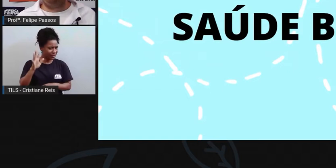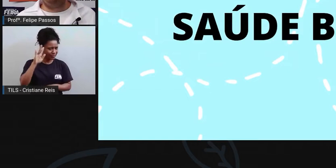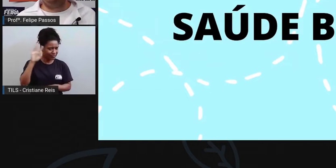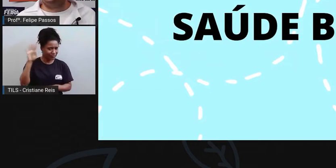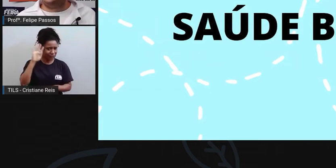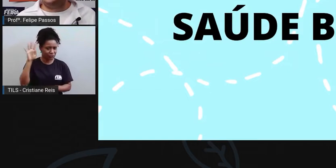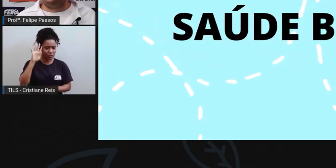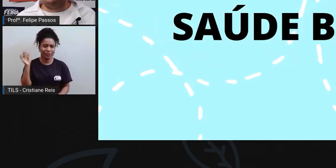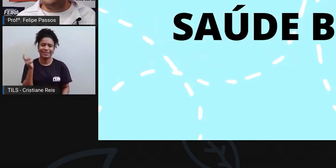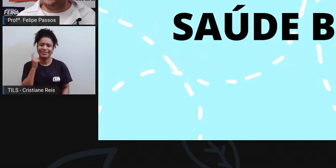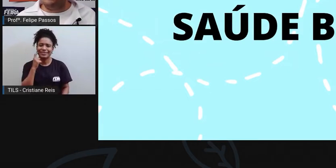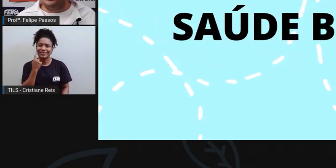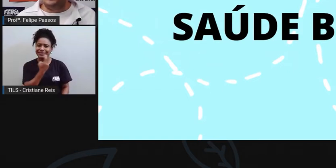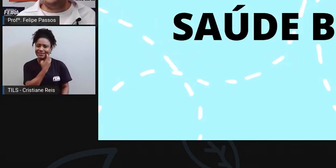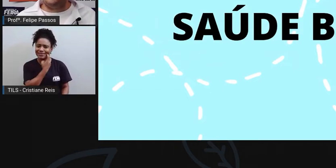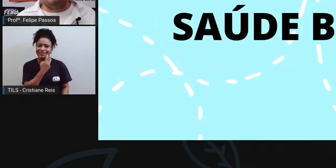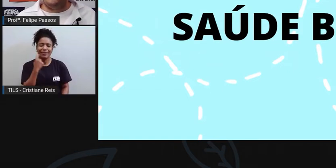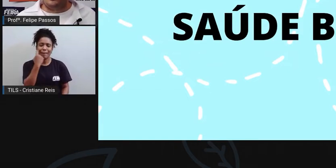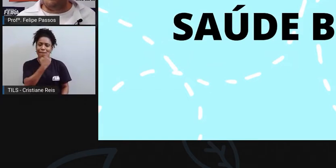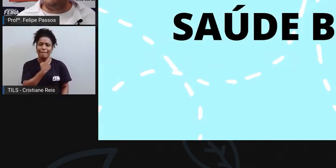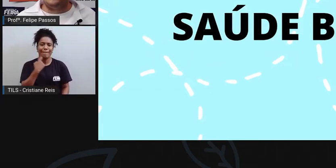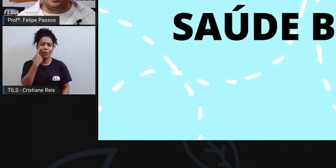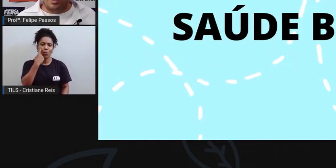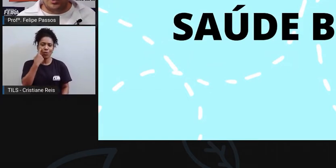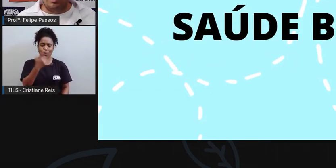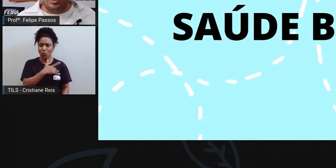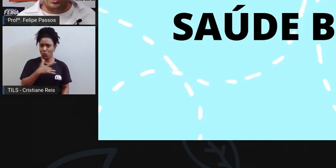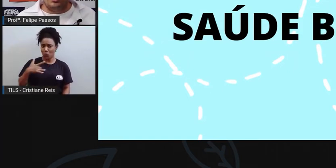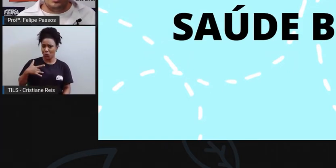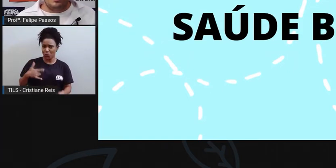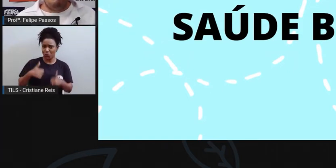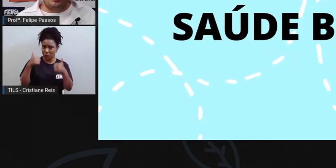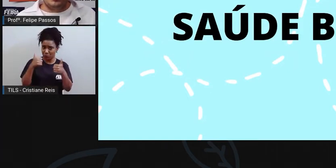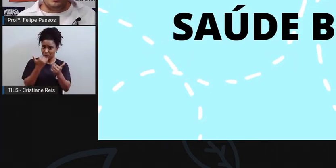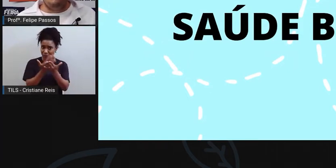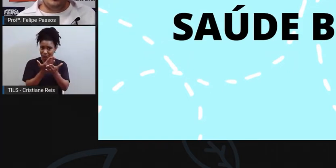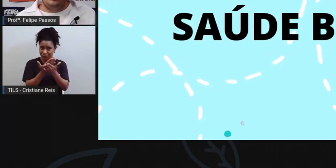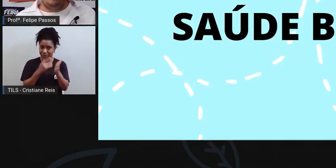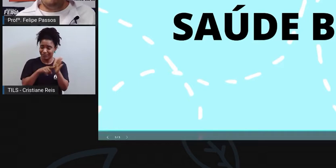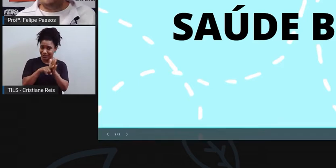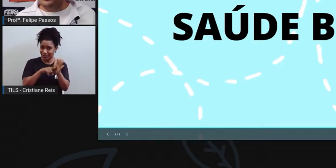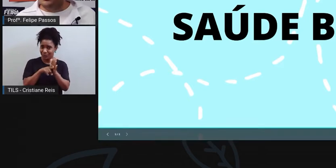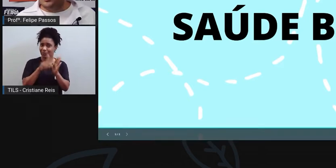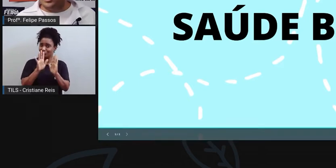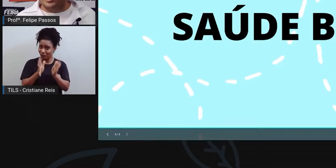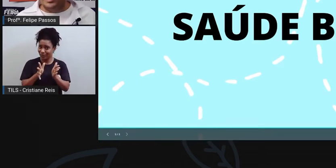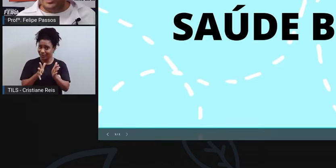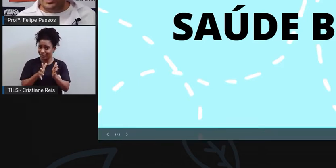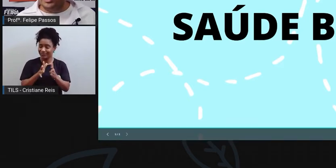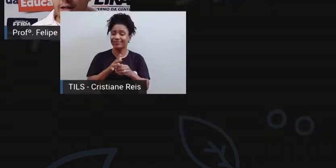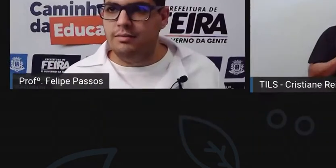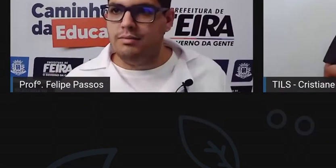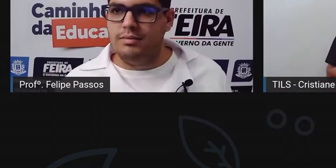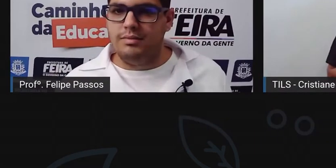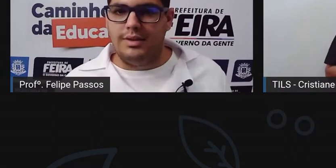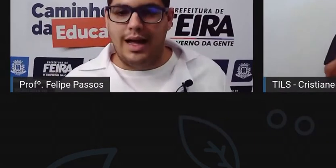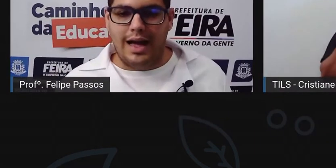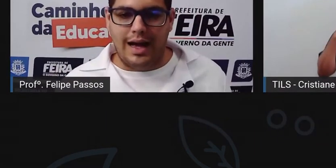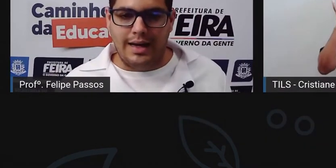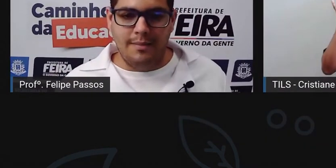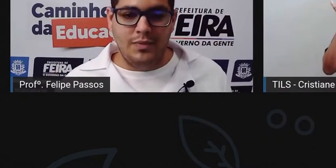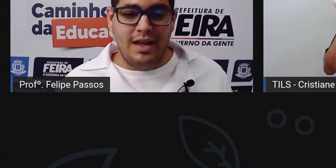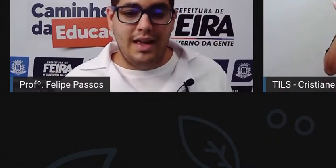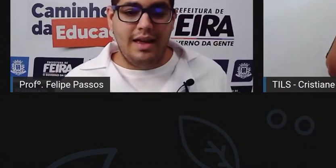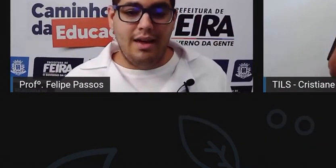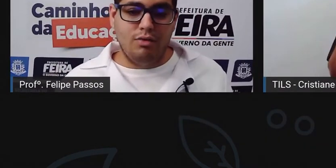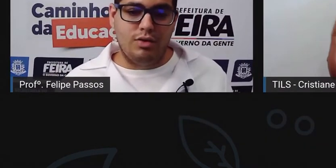bucal? Você já estudou sobre isso, já viu algum material sobre isso? Pois é, como eu não sou especialista na